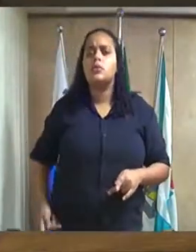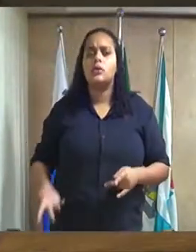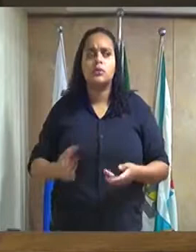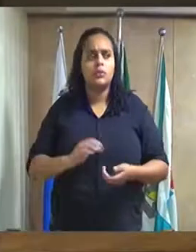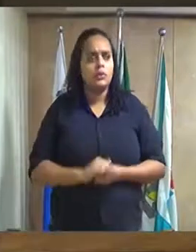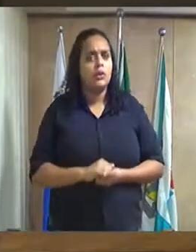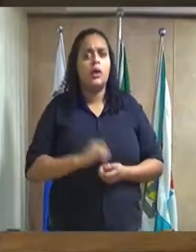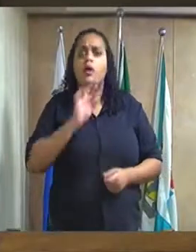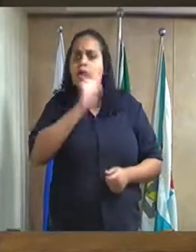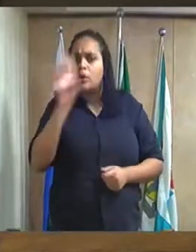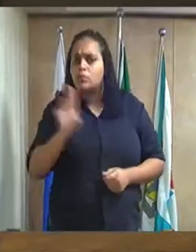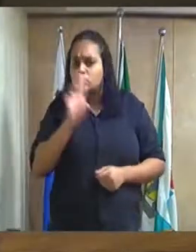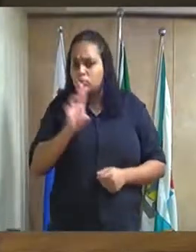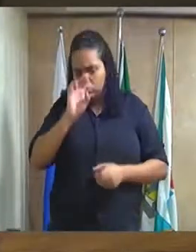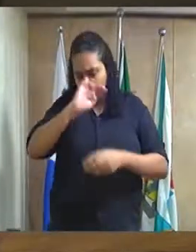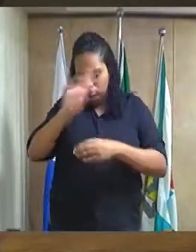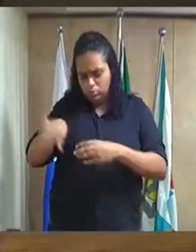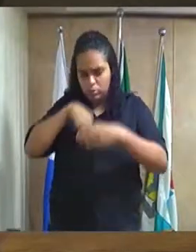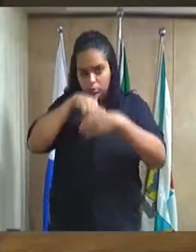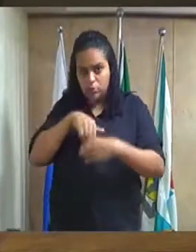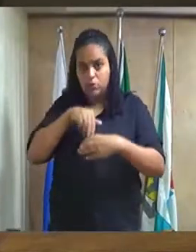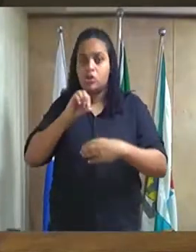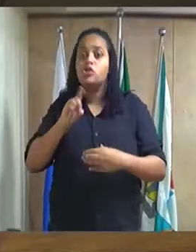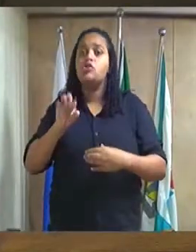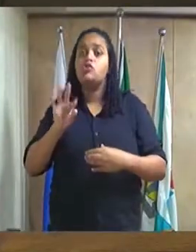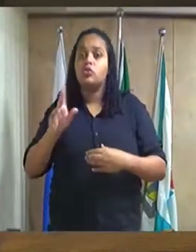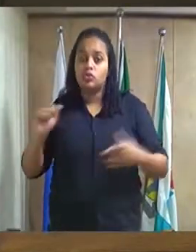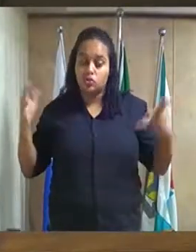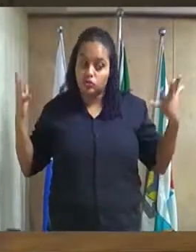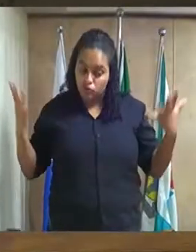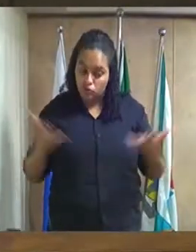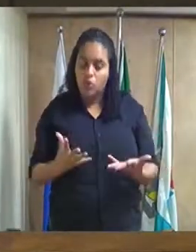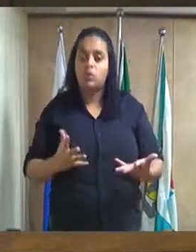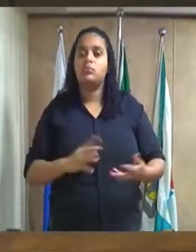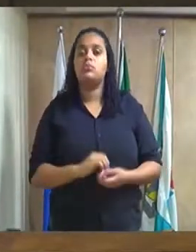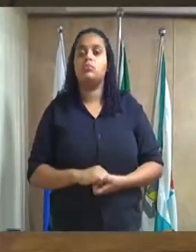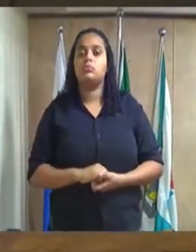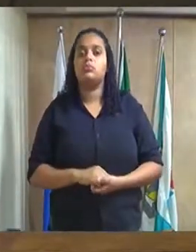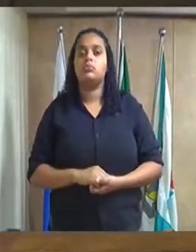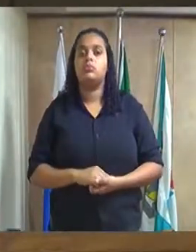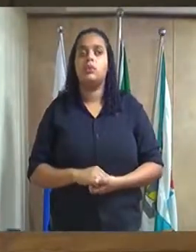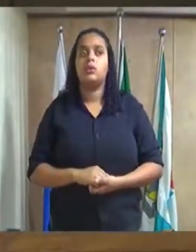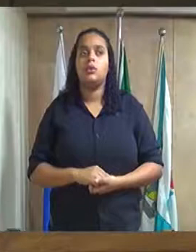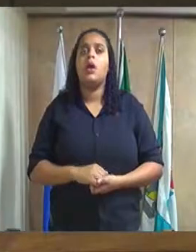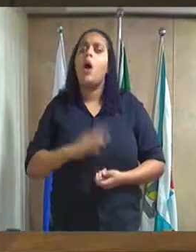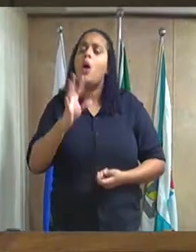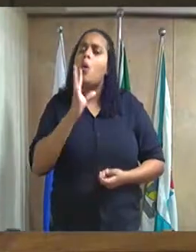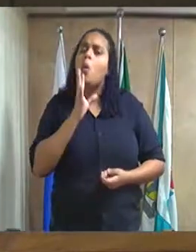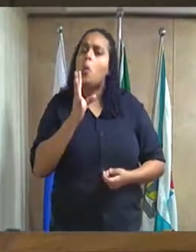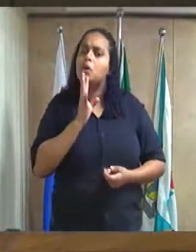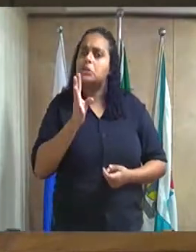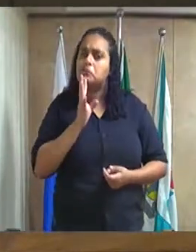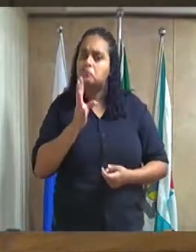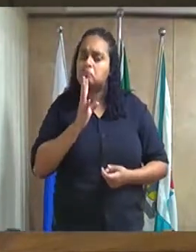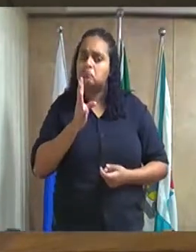faço uso da tribuna no dia de hoje. Ao tomar conhecimento